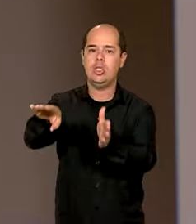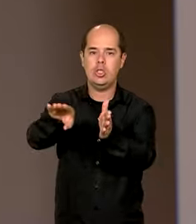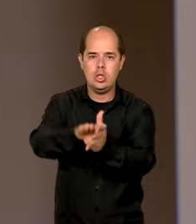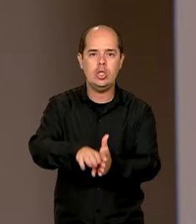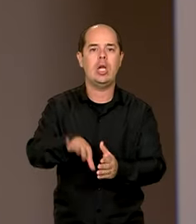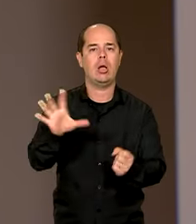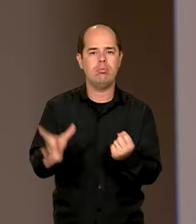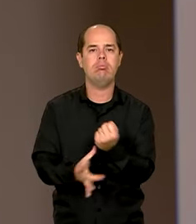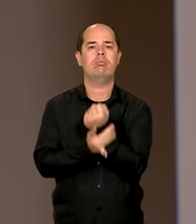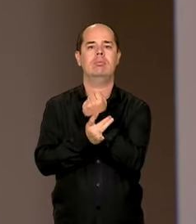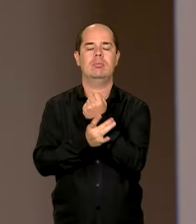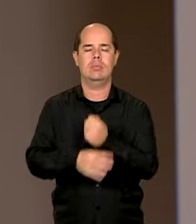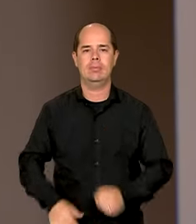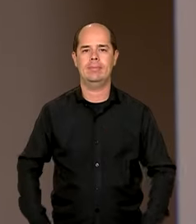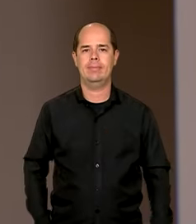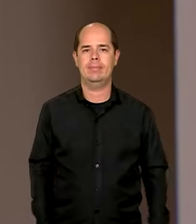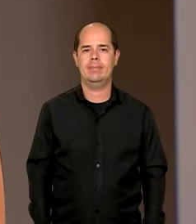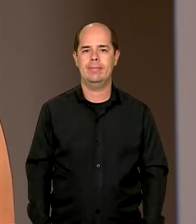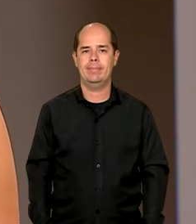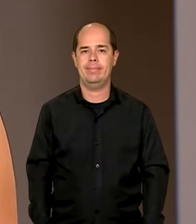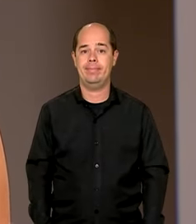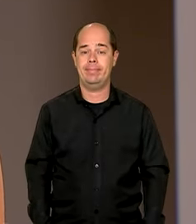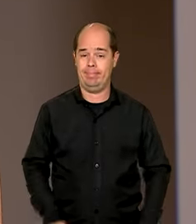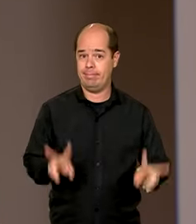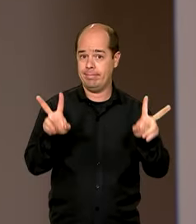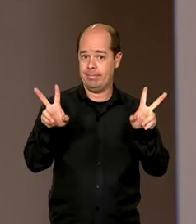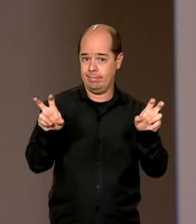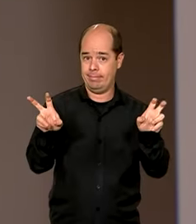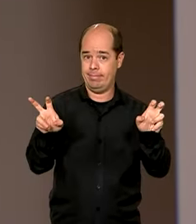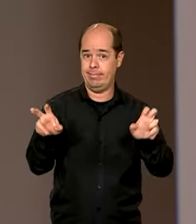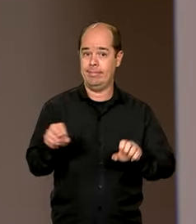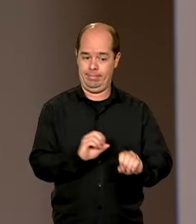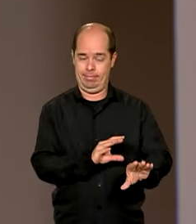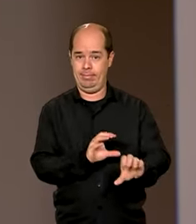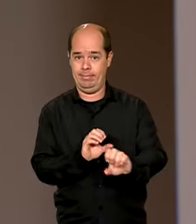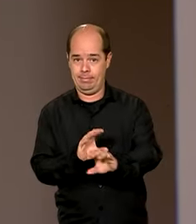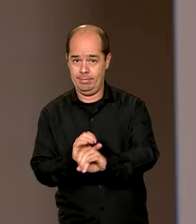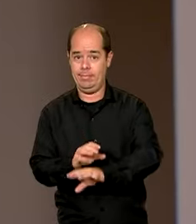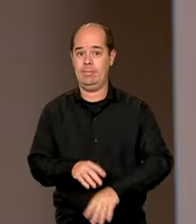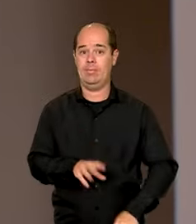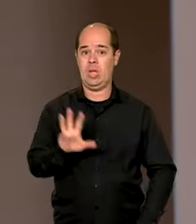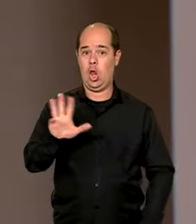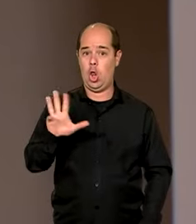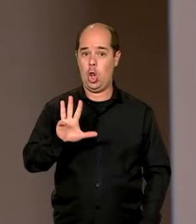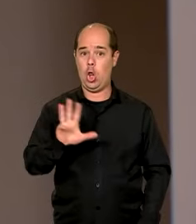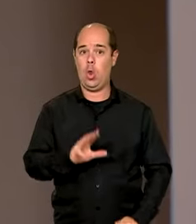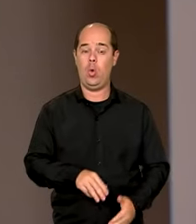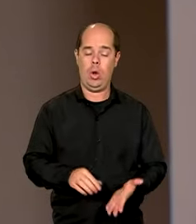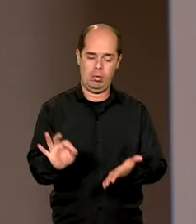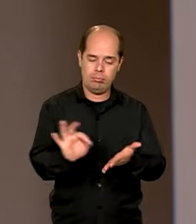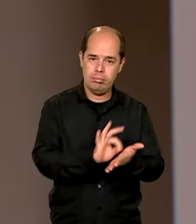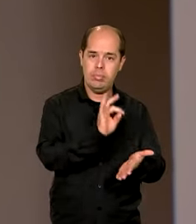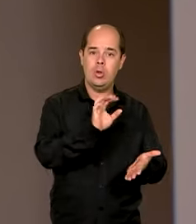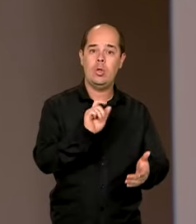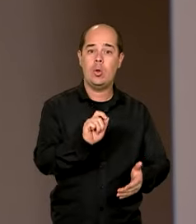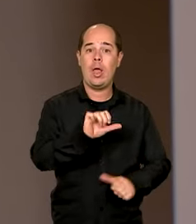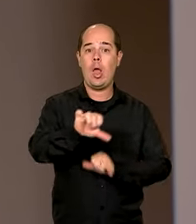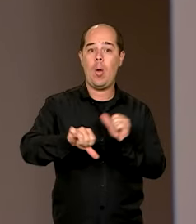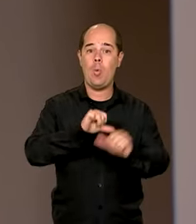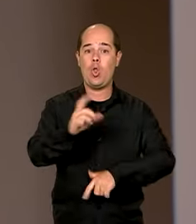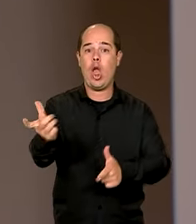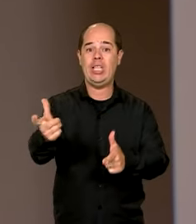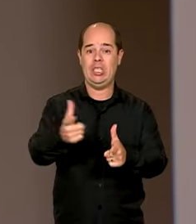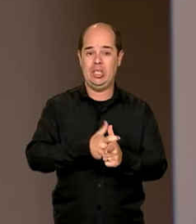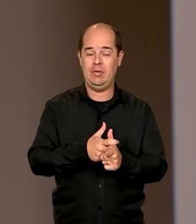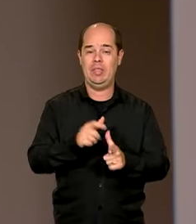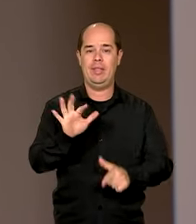Põe ainda sobre educação, o presidente Lula sancionou hoje mudanças que garantem o refinanciamento das dívidas